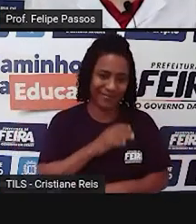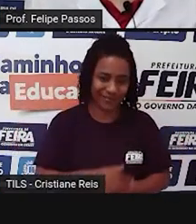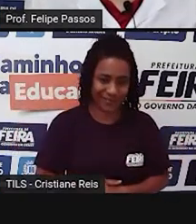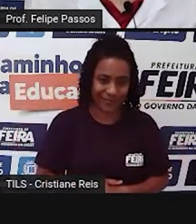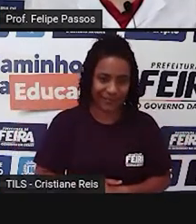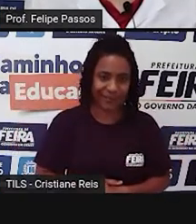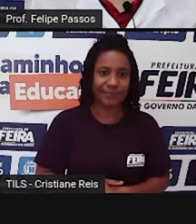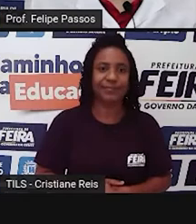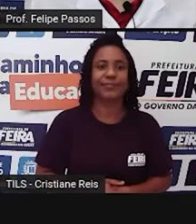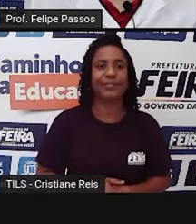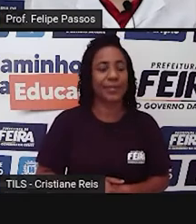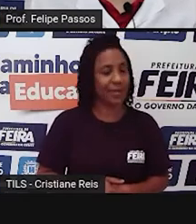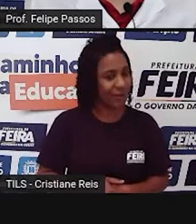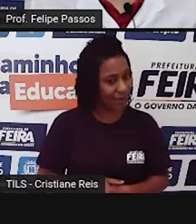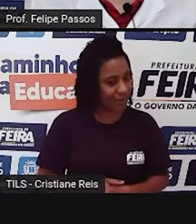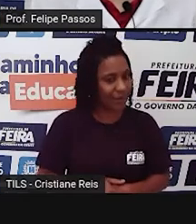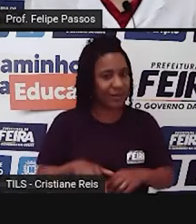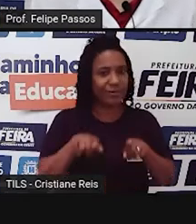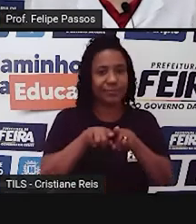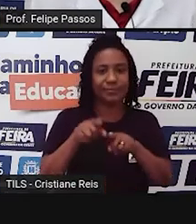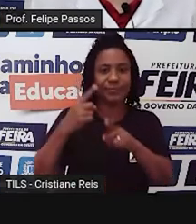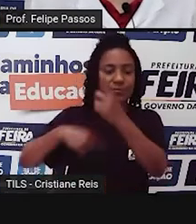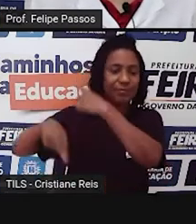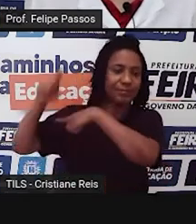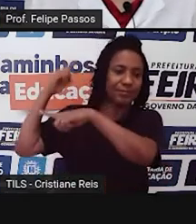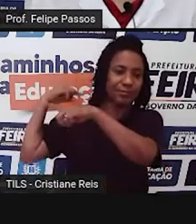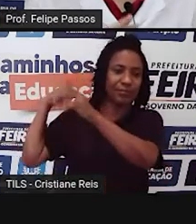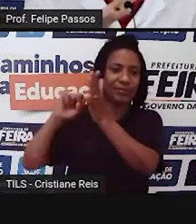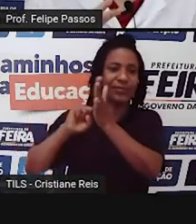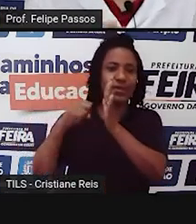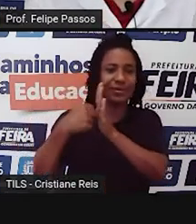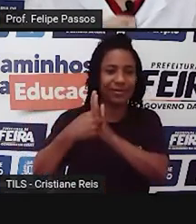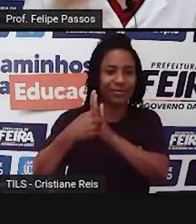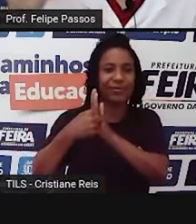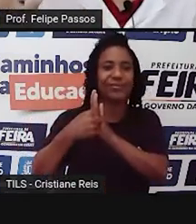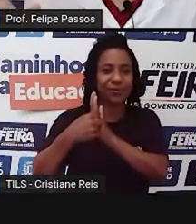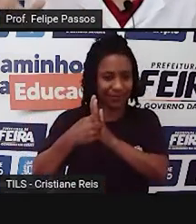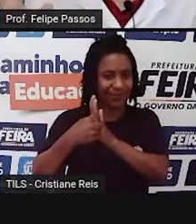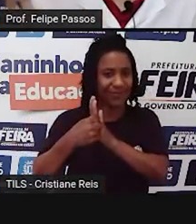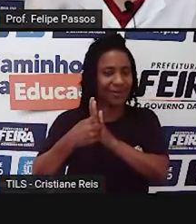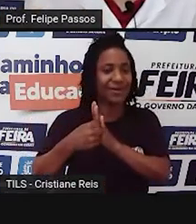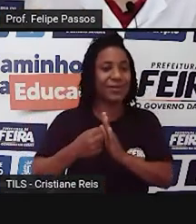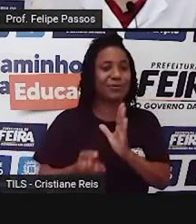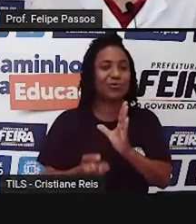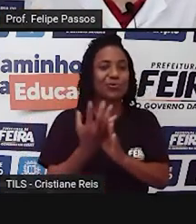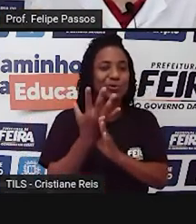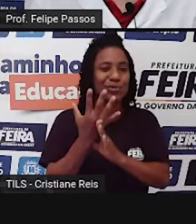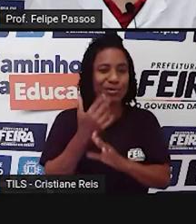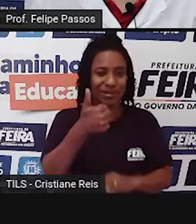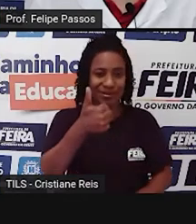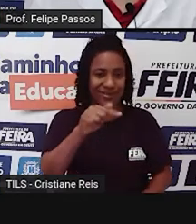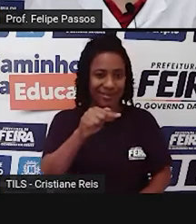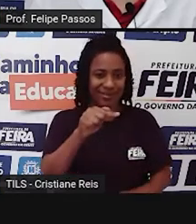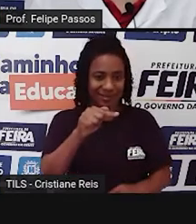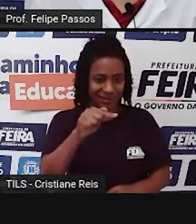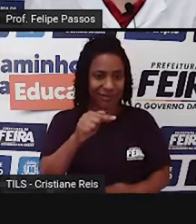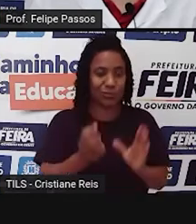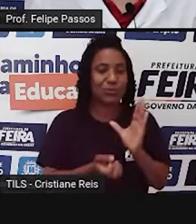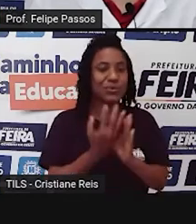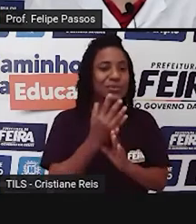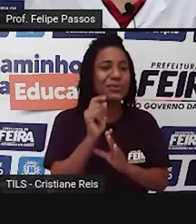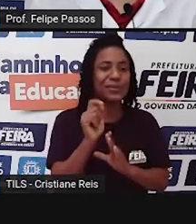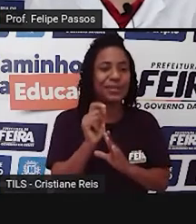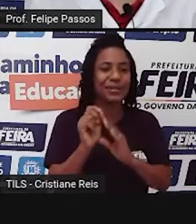quantidade de máquinas a vapor. Pessoal, e aqui tem outra questão, né, que acaba,